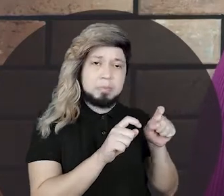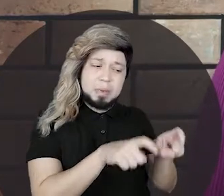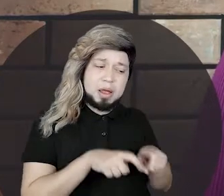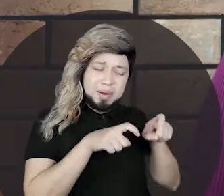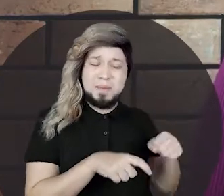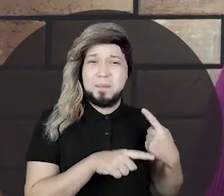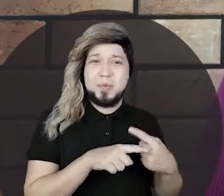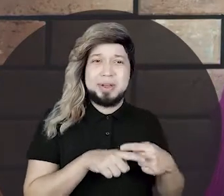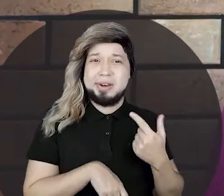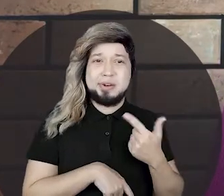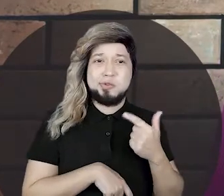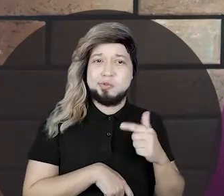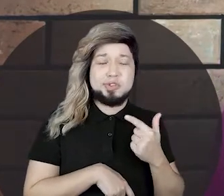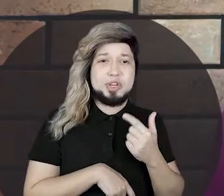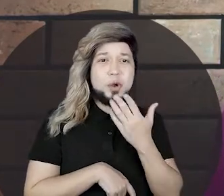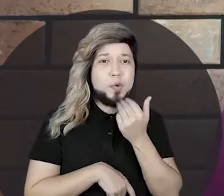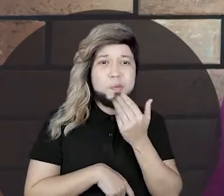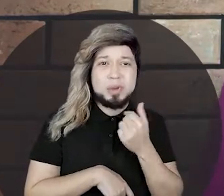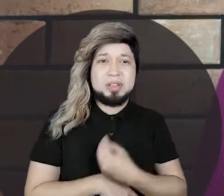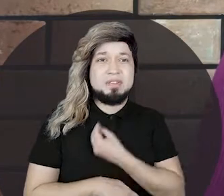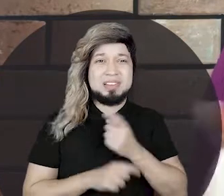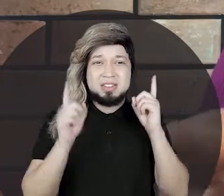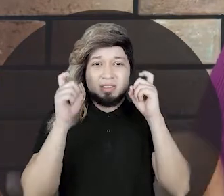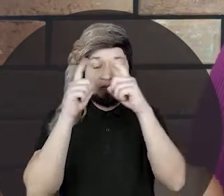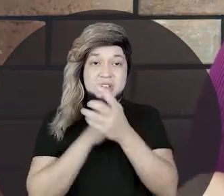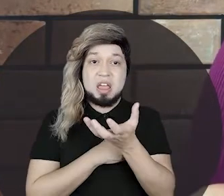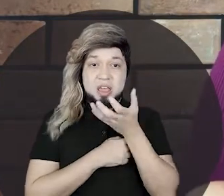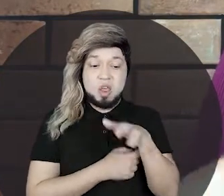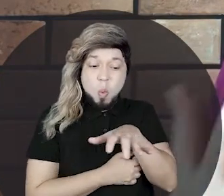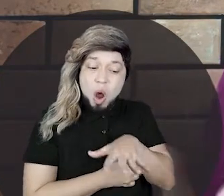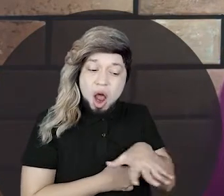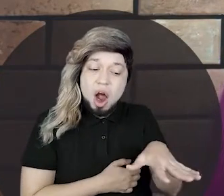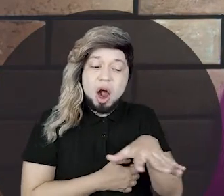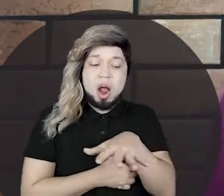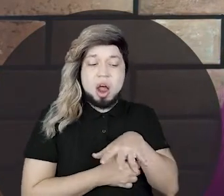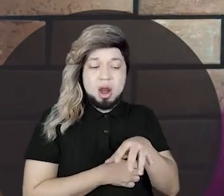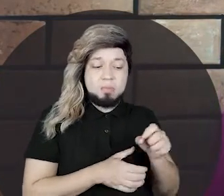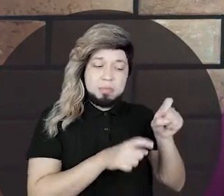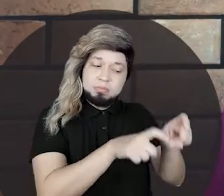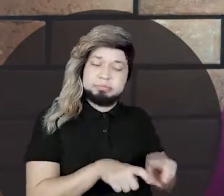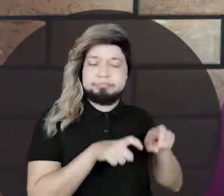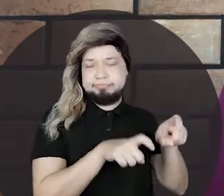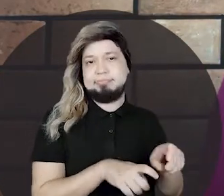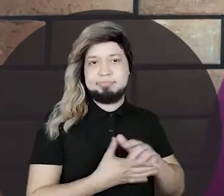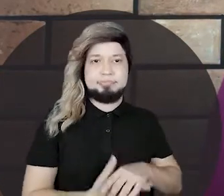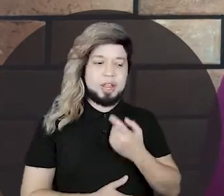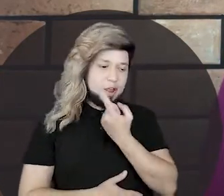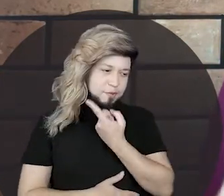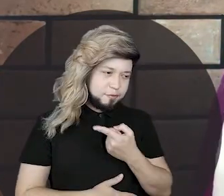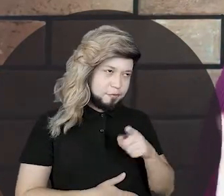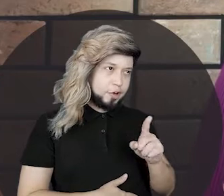necessidade, a vida tava difícil, e ele queria um pedacinho de chão pra plantar. Foi lá,